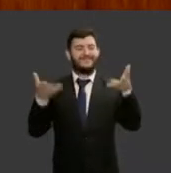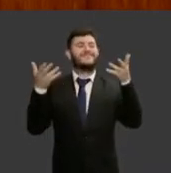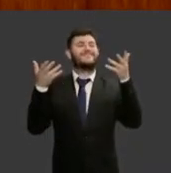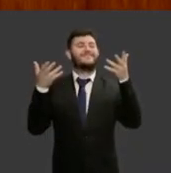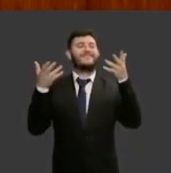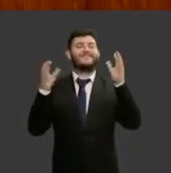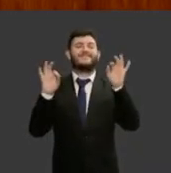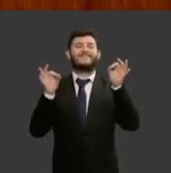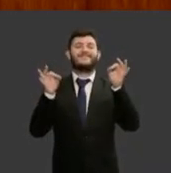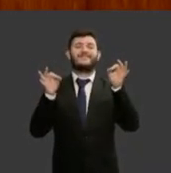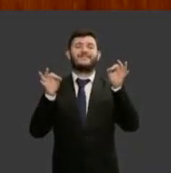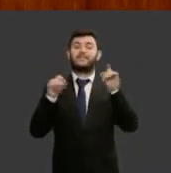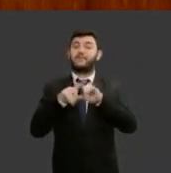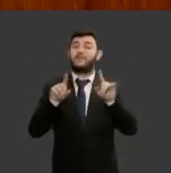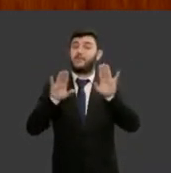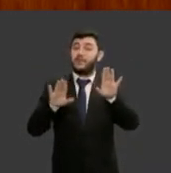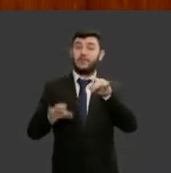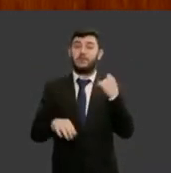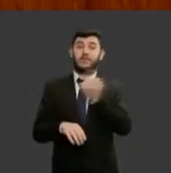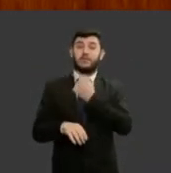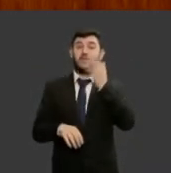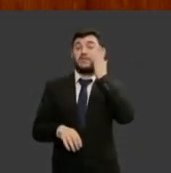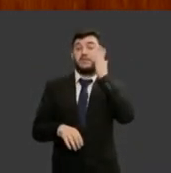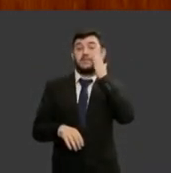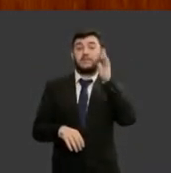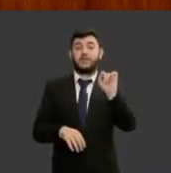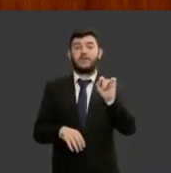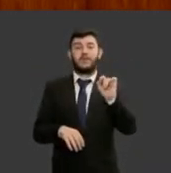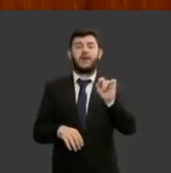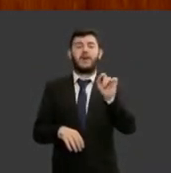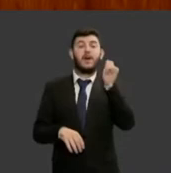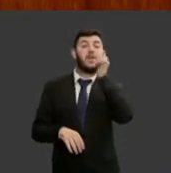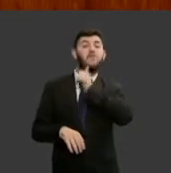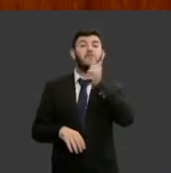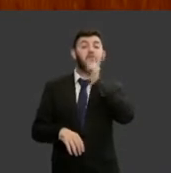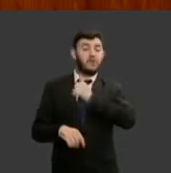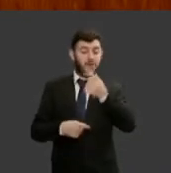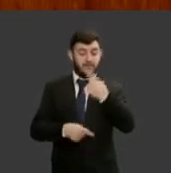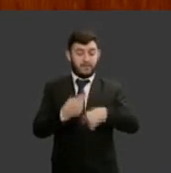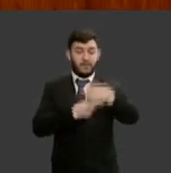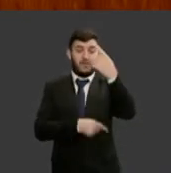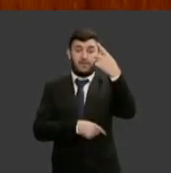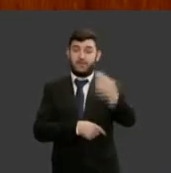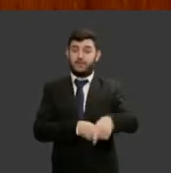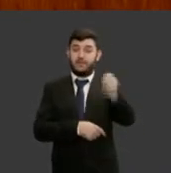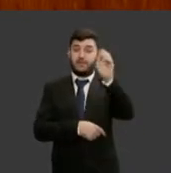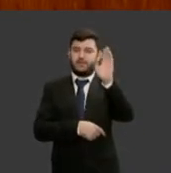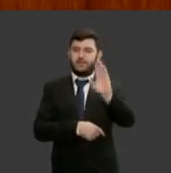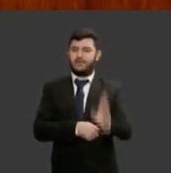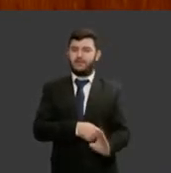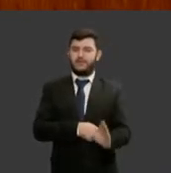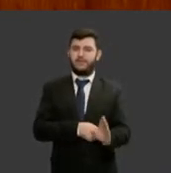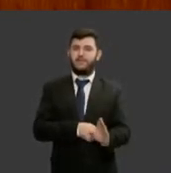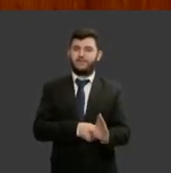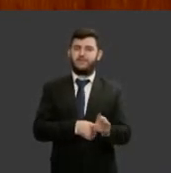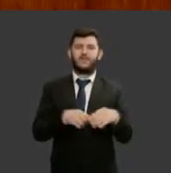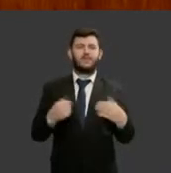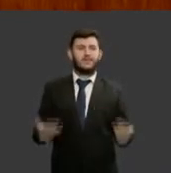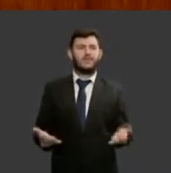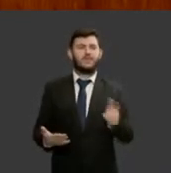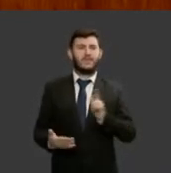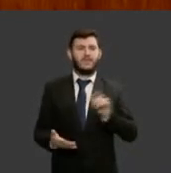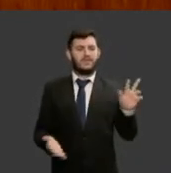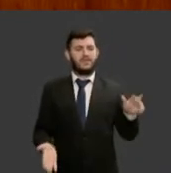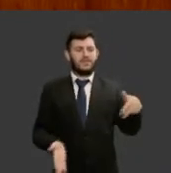é inegável o progresso das mulheres na sociedade brasileira galgando importantes cargos